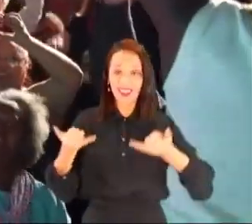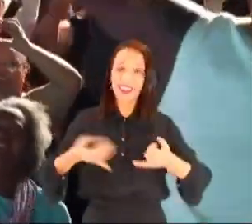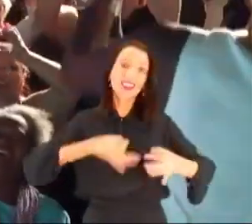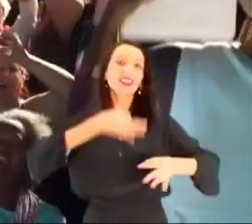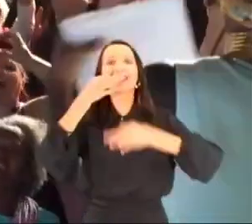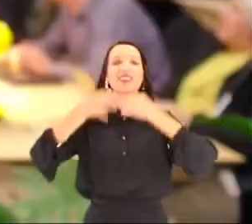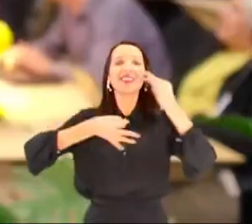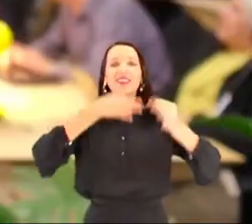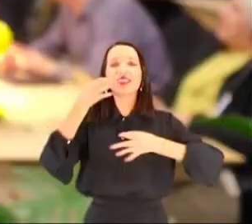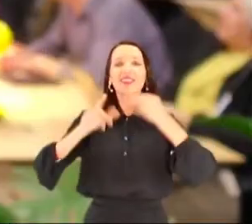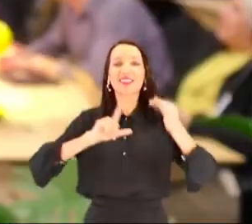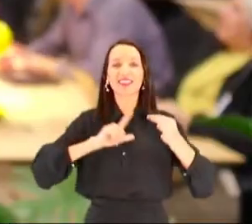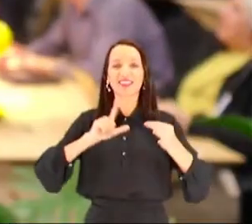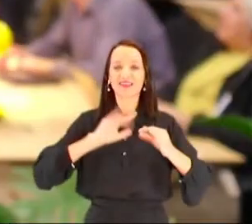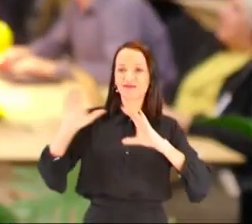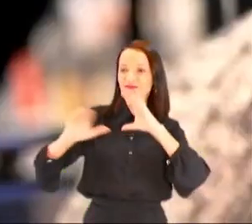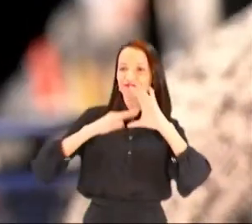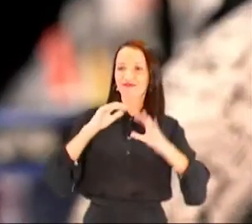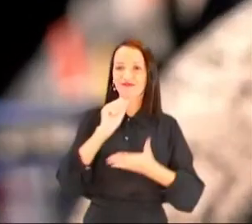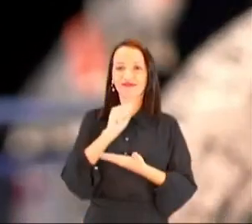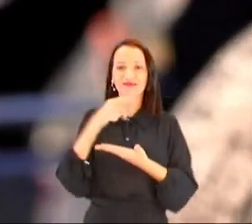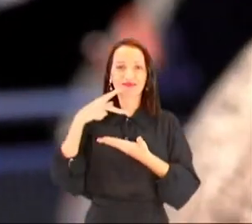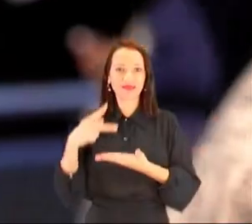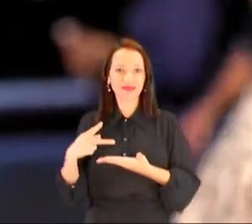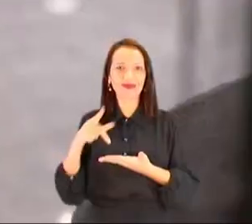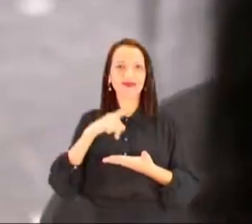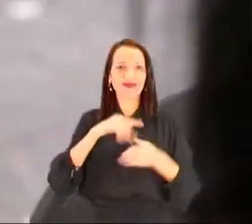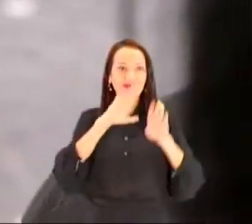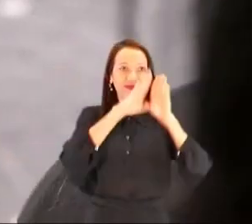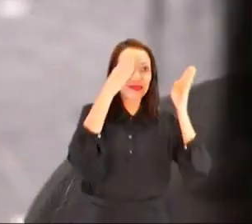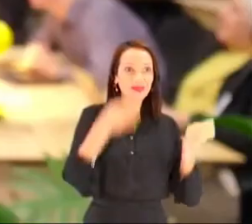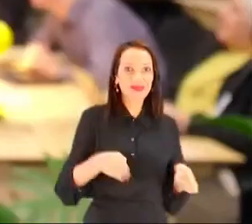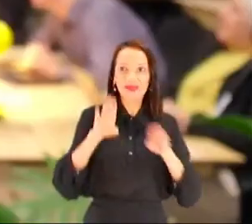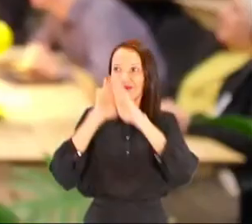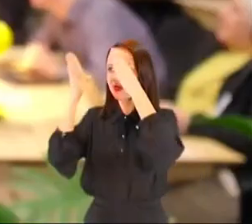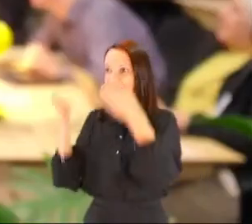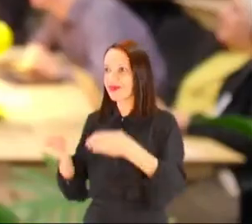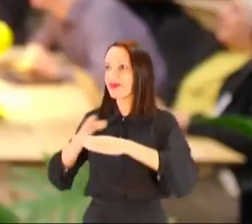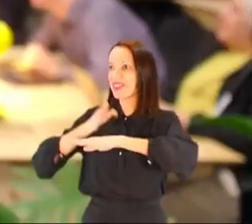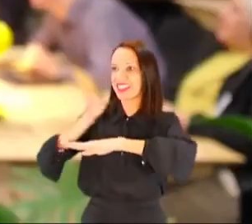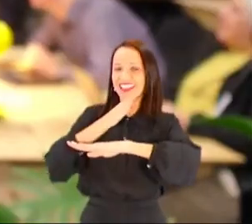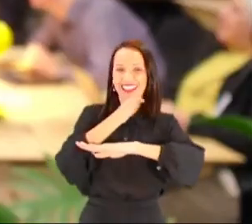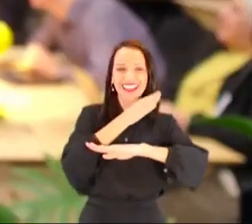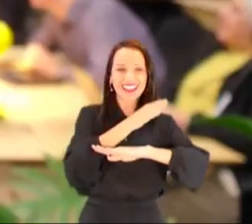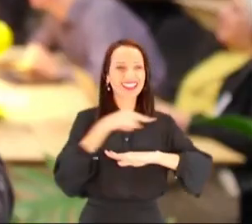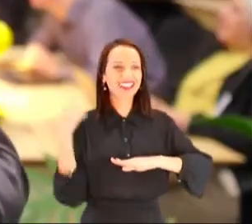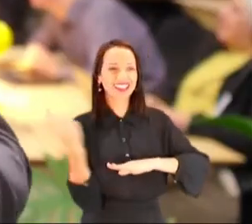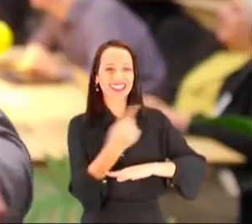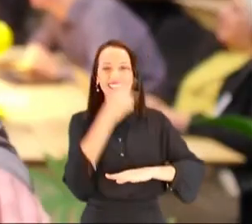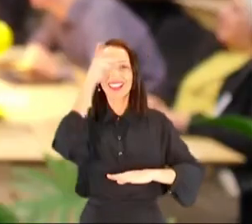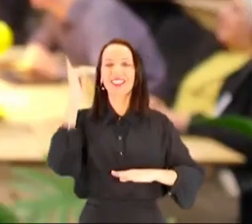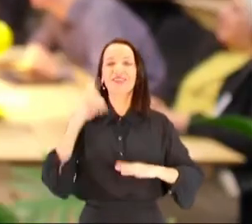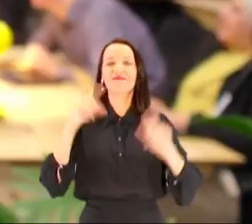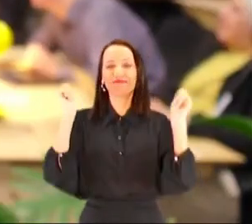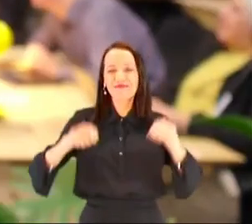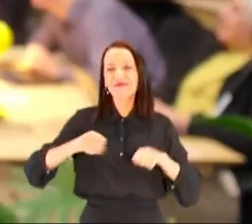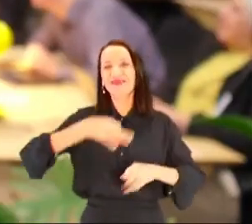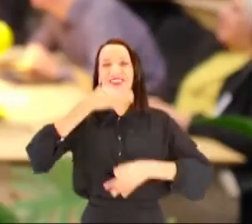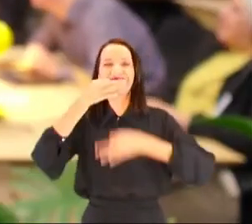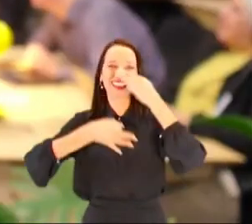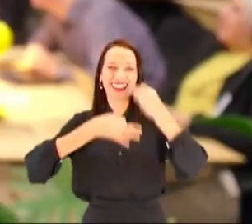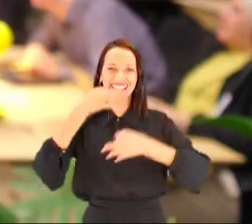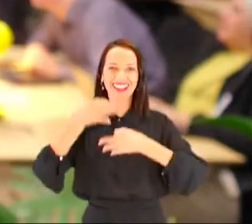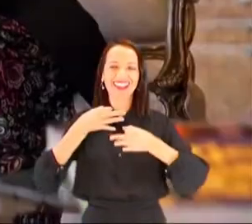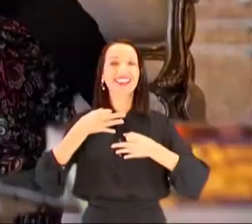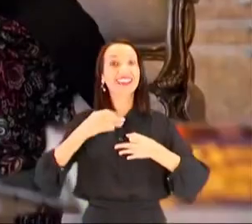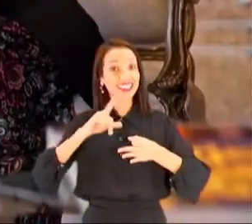Muitas sugestões chegaram pelo nosso aplicativo e pelas banquinhas itinerantes, onde todo mundo pôde